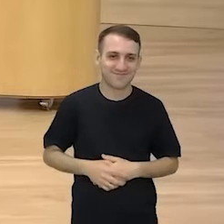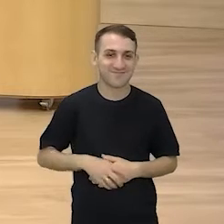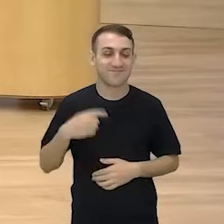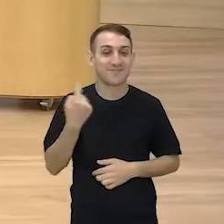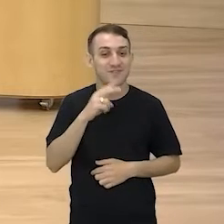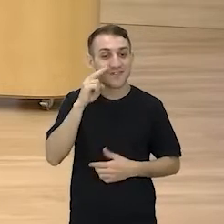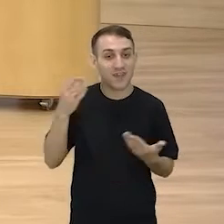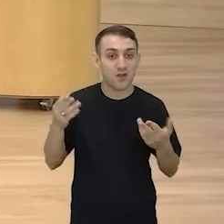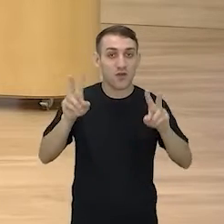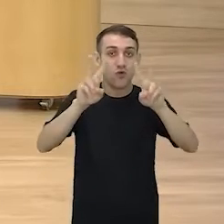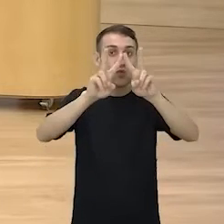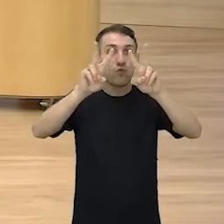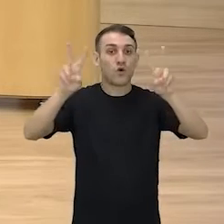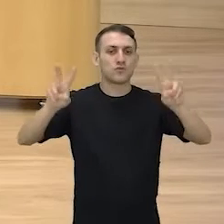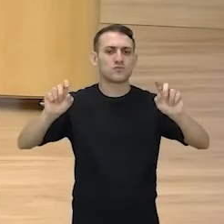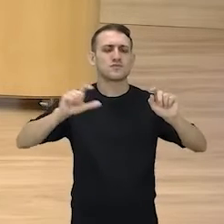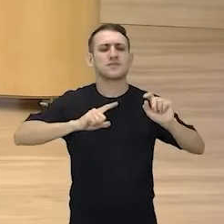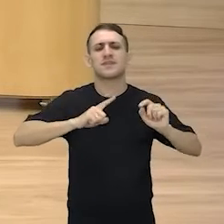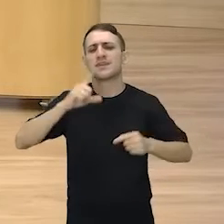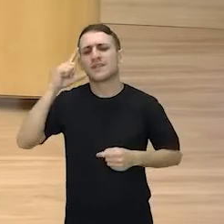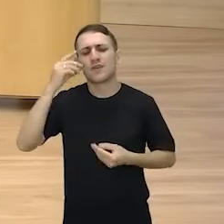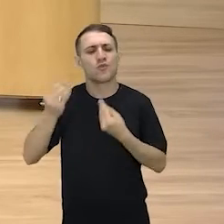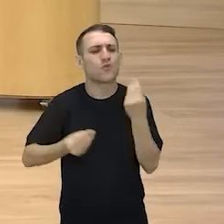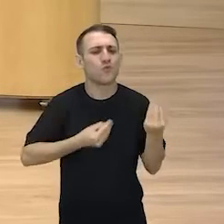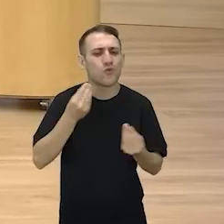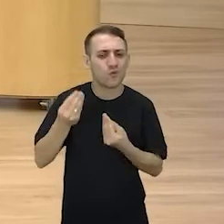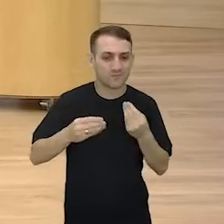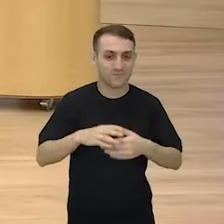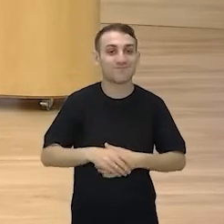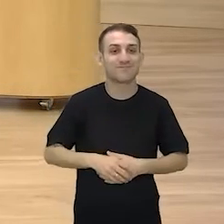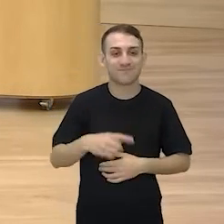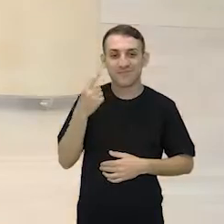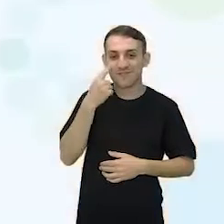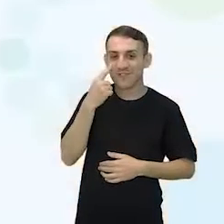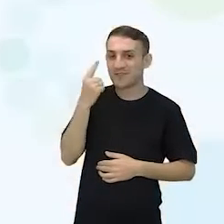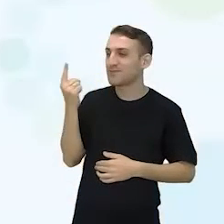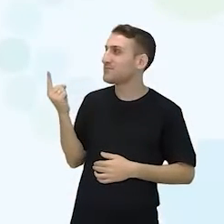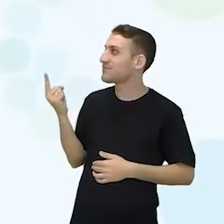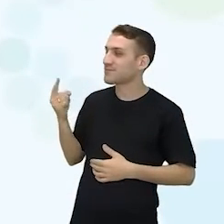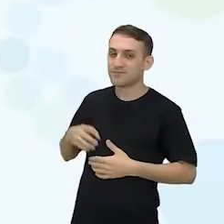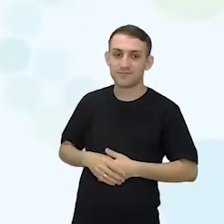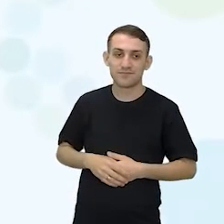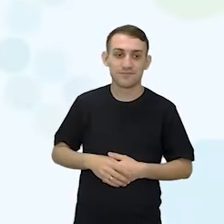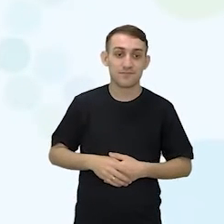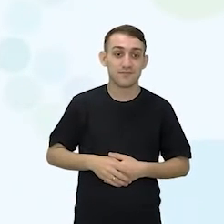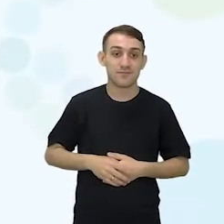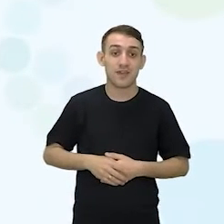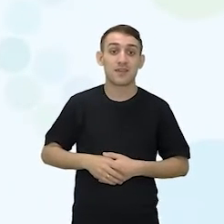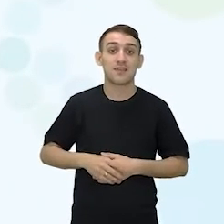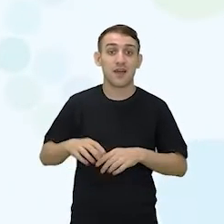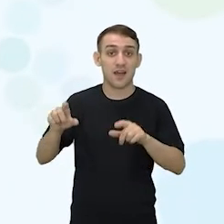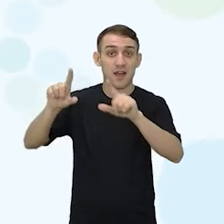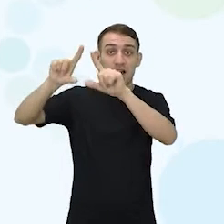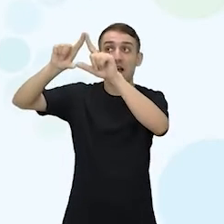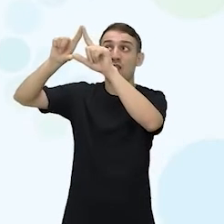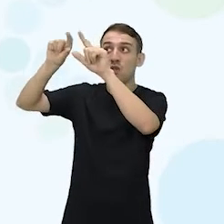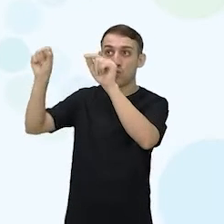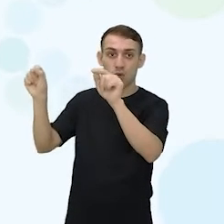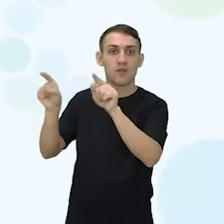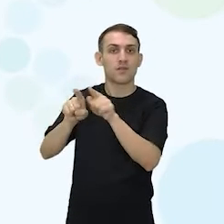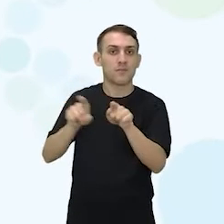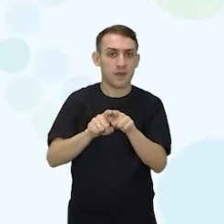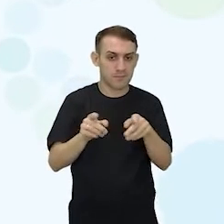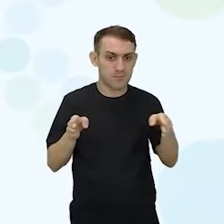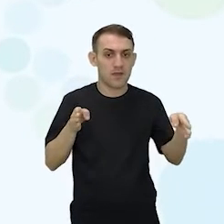qual é título da aula? Você tem ideia de qual seja? Olha lá. Até a lua tem fases.